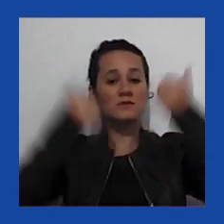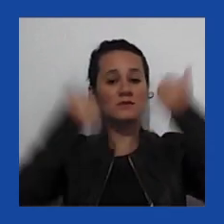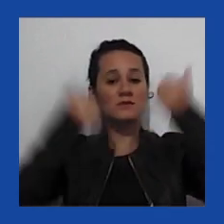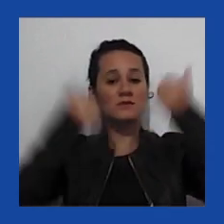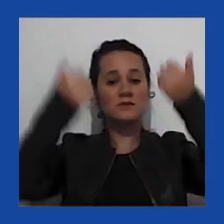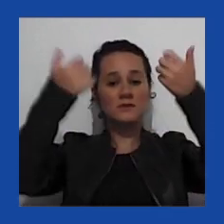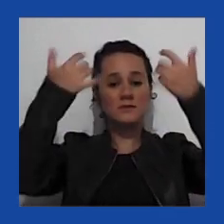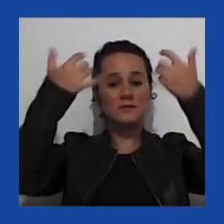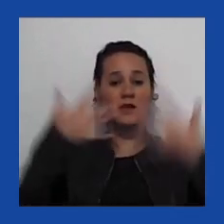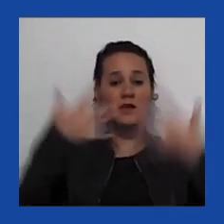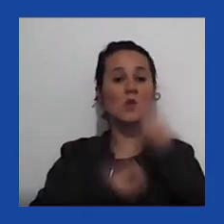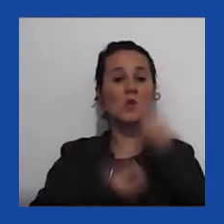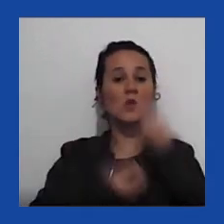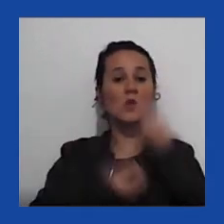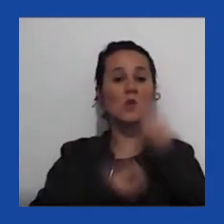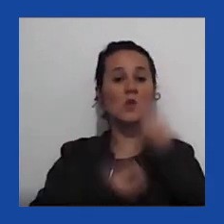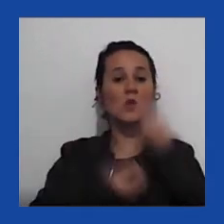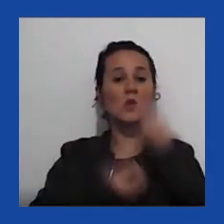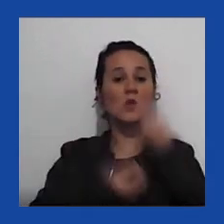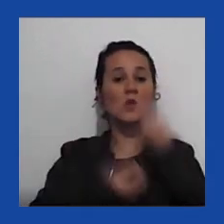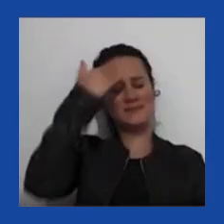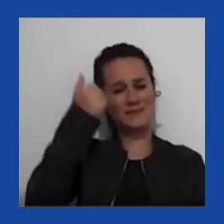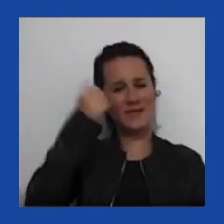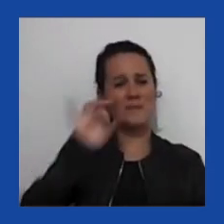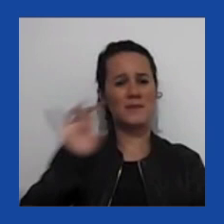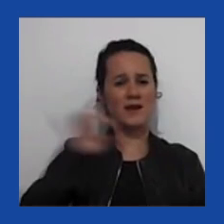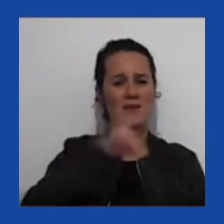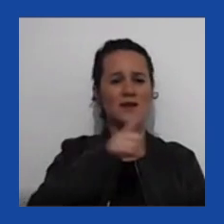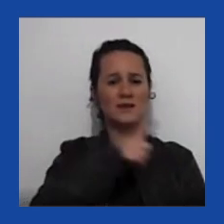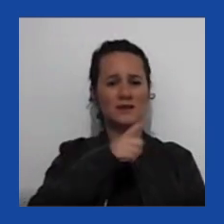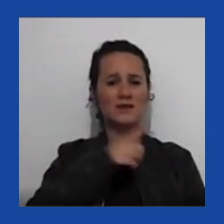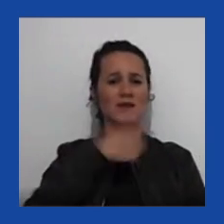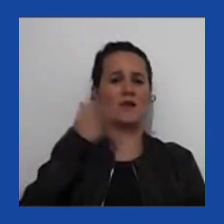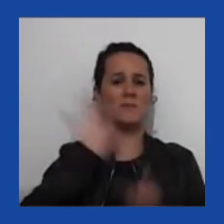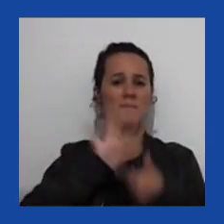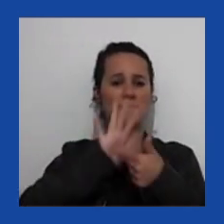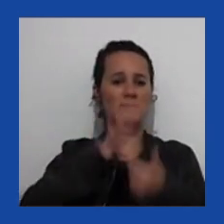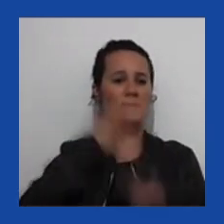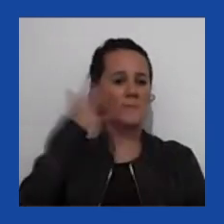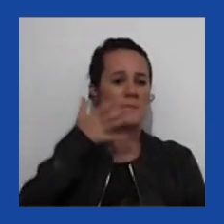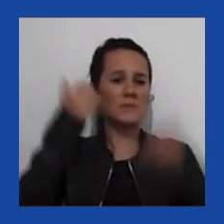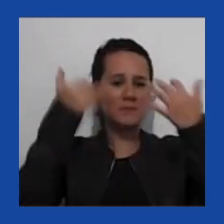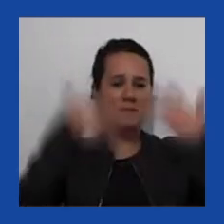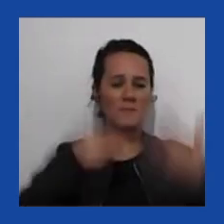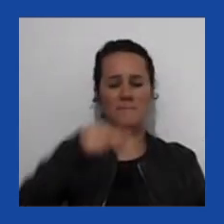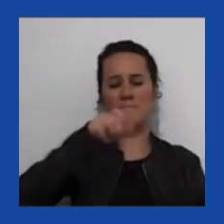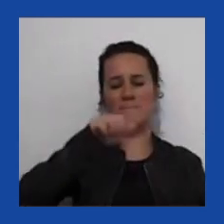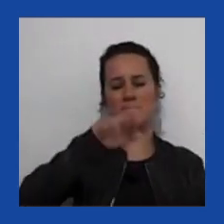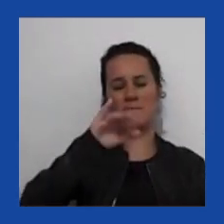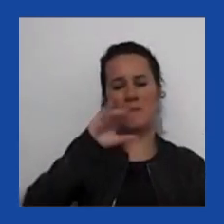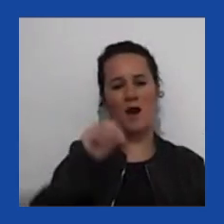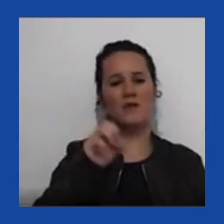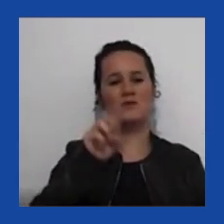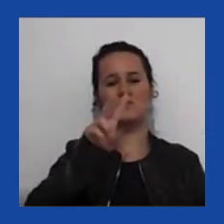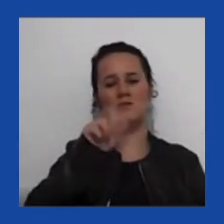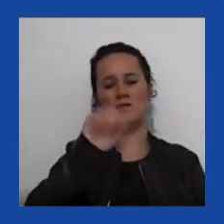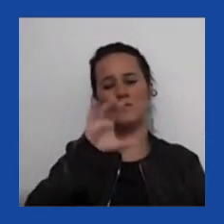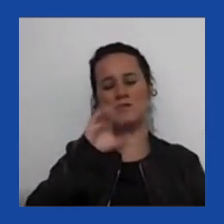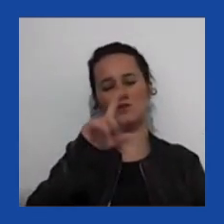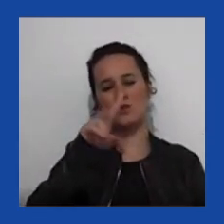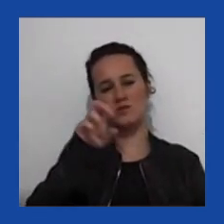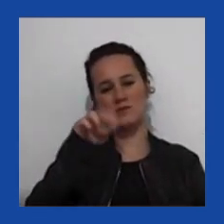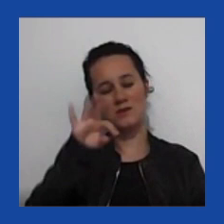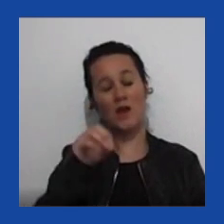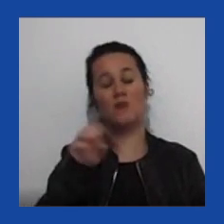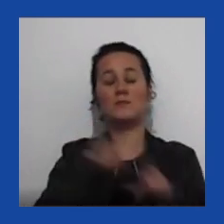consciente que os panelistas, depois da minha apresentação, Jamila Assis, Márcio Vasconcelos Pinto e Patrícia Tavares,